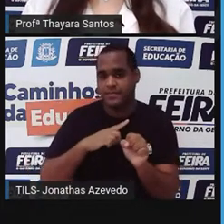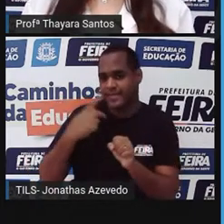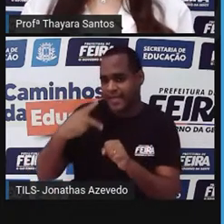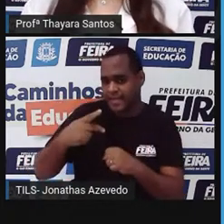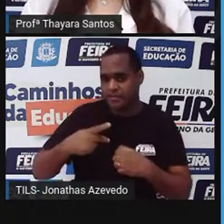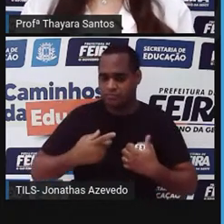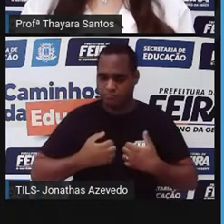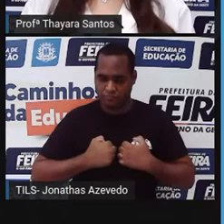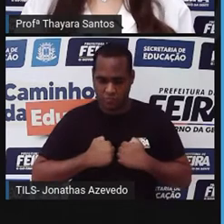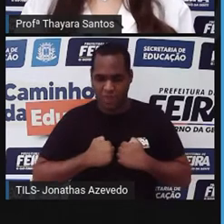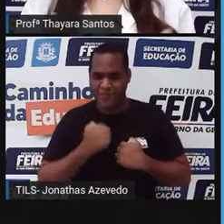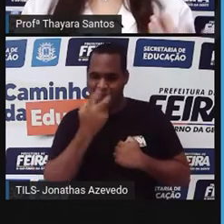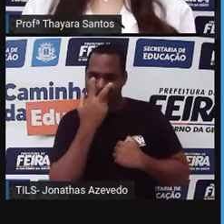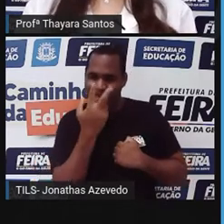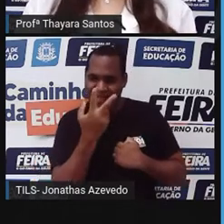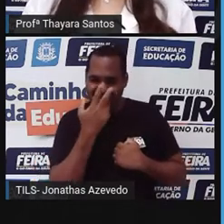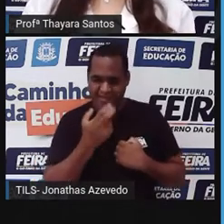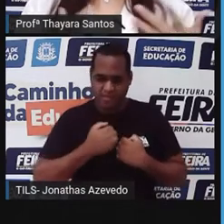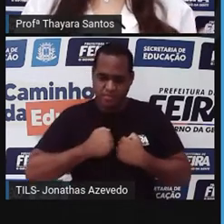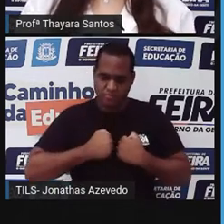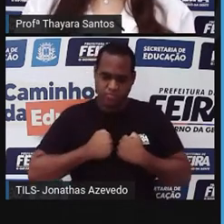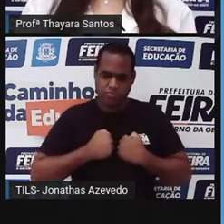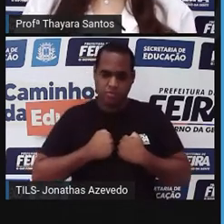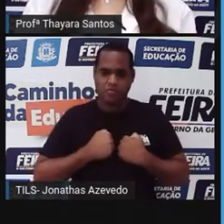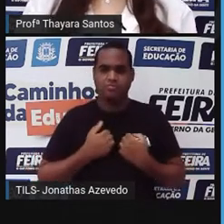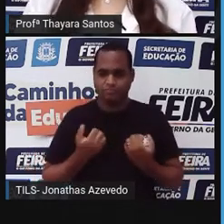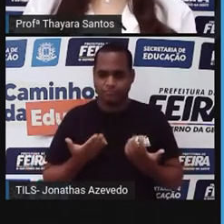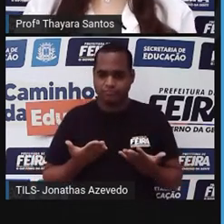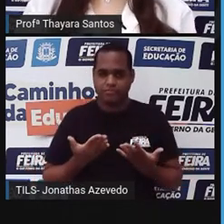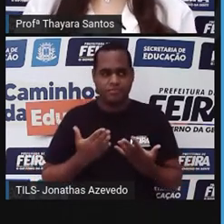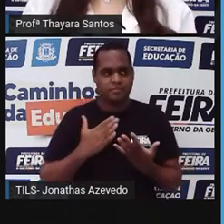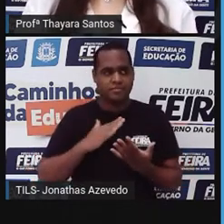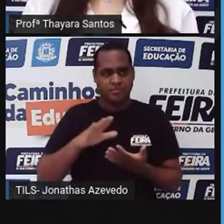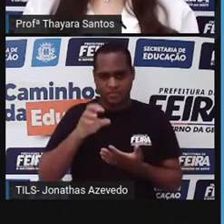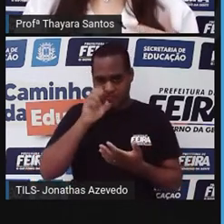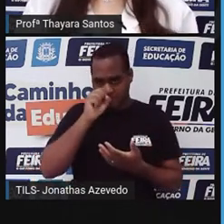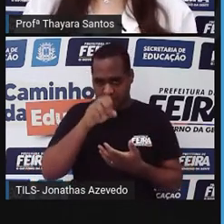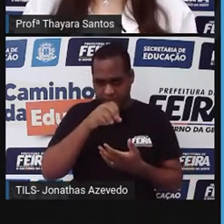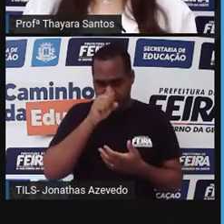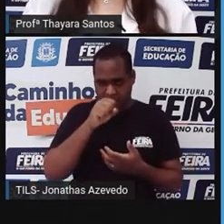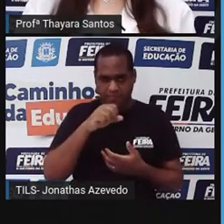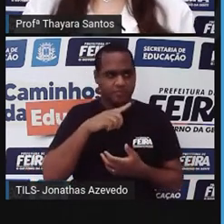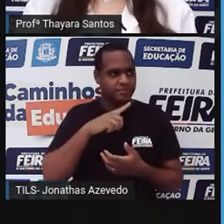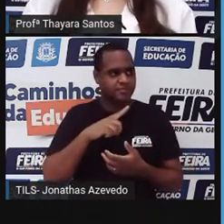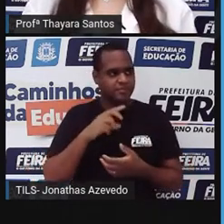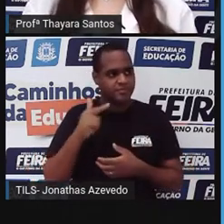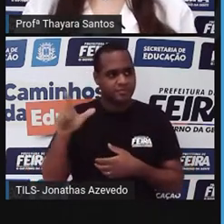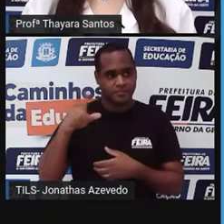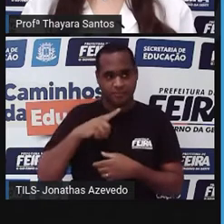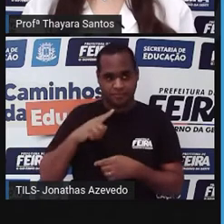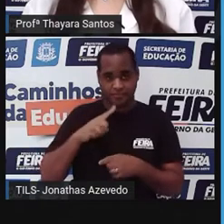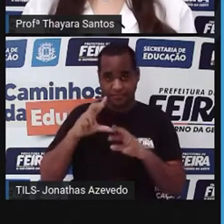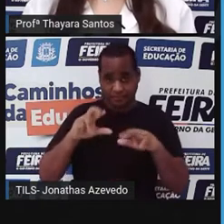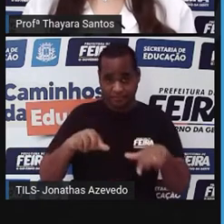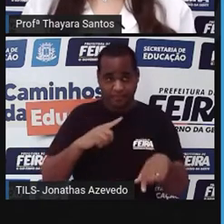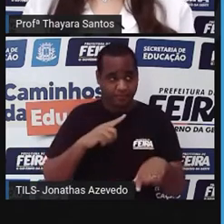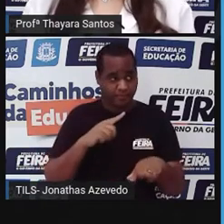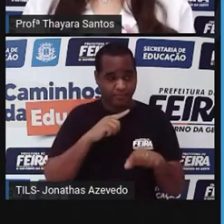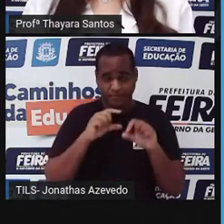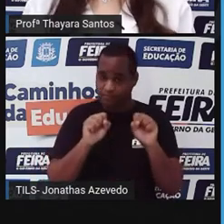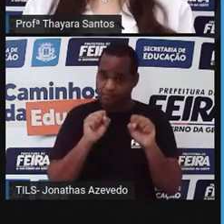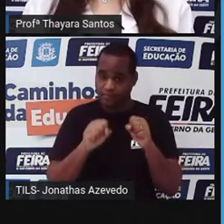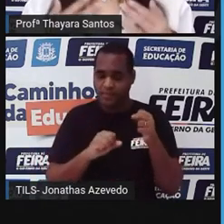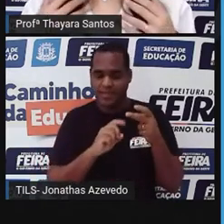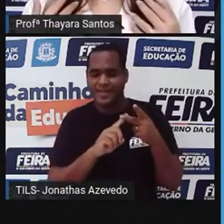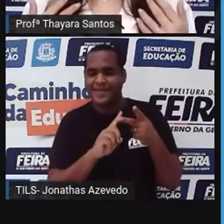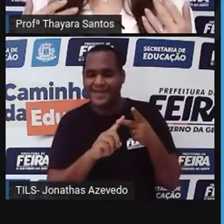né? Parecida com o pulmão. Então, nesse caso, eles fazem essa respiração pulmonar. Ou ainda, existem moluscos que respiram pela própria